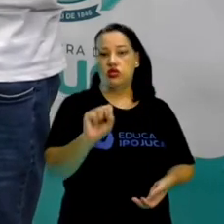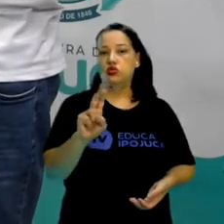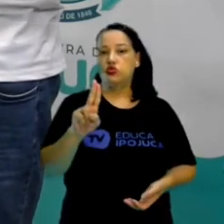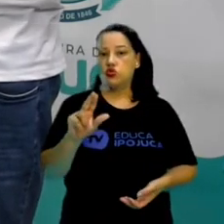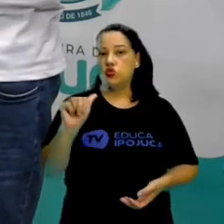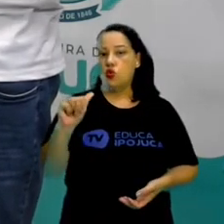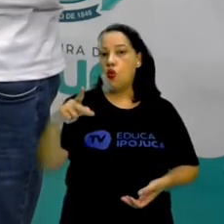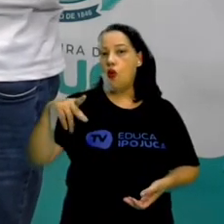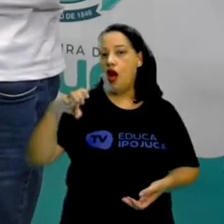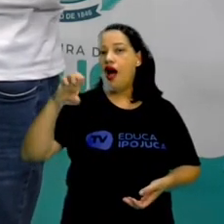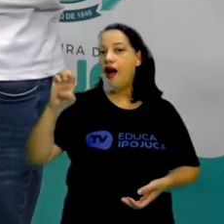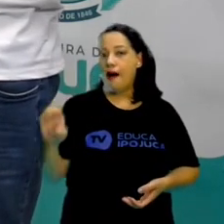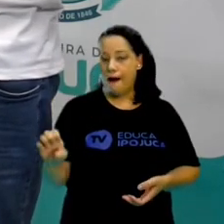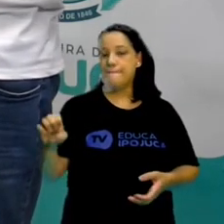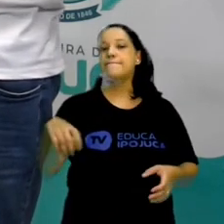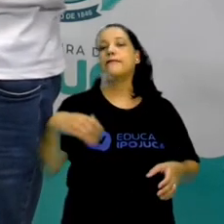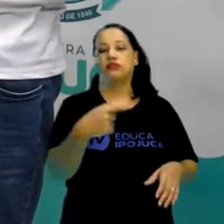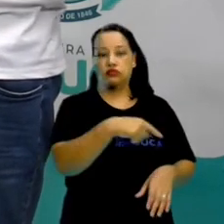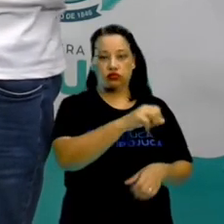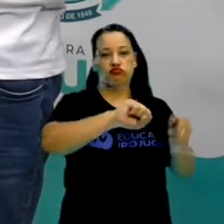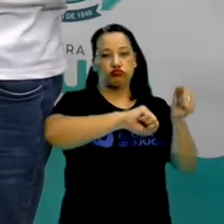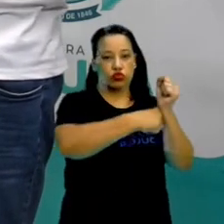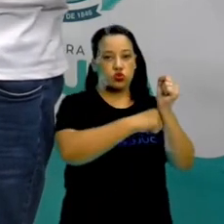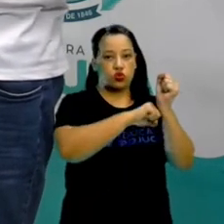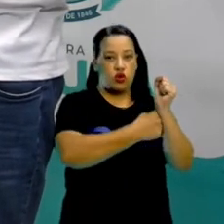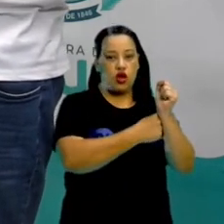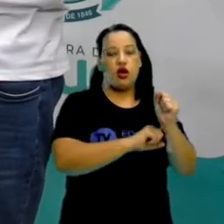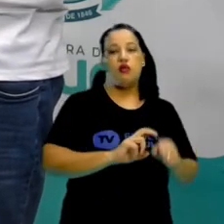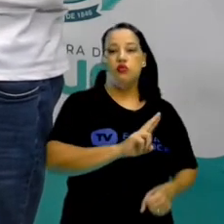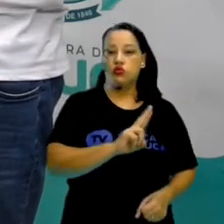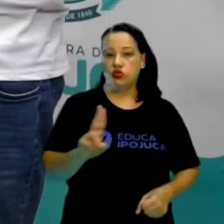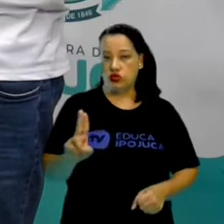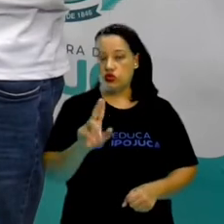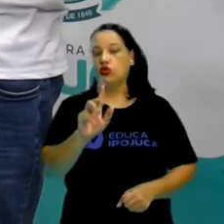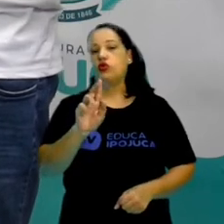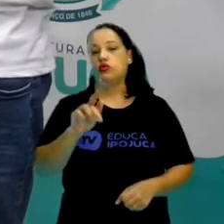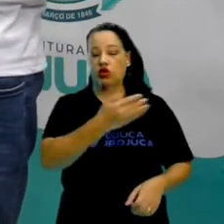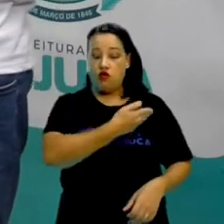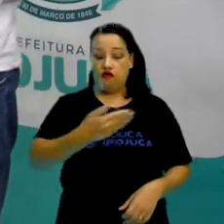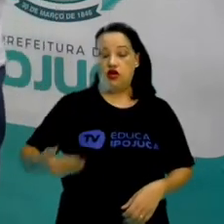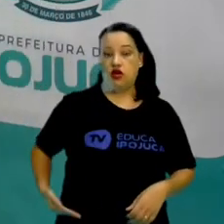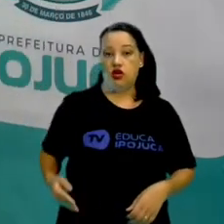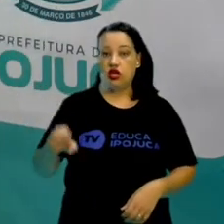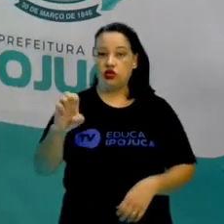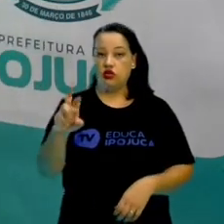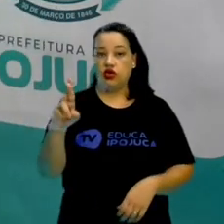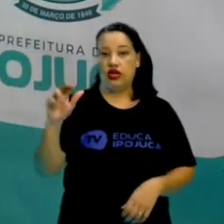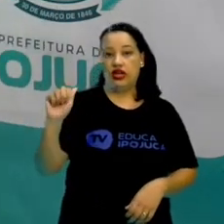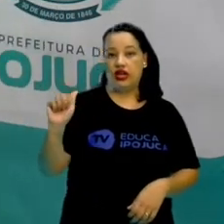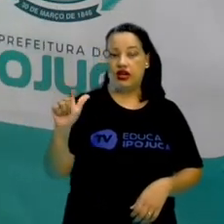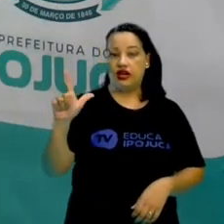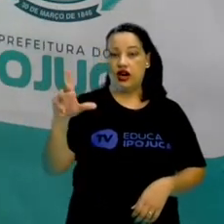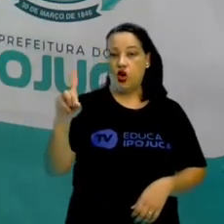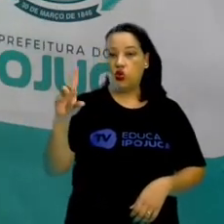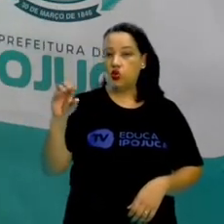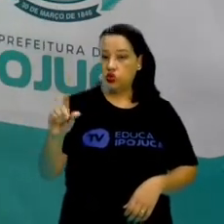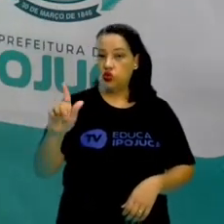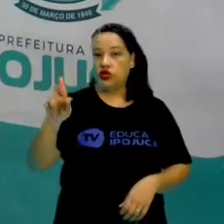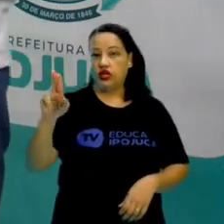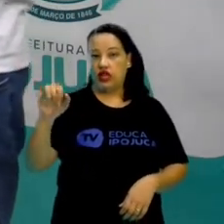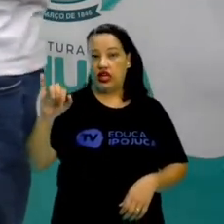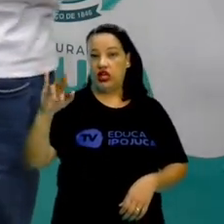certo? O Complexo Industrial Portuário Governador Heraldo Gueiros, né? Que é o polo de swap, onde você tem aí